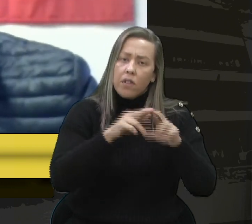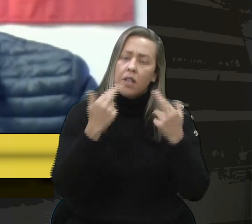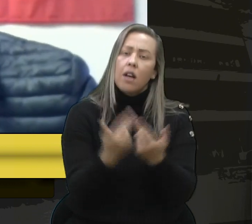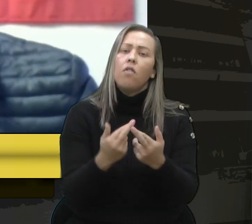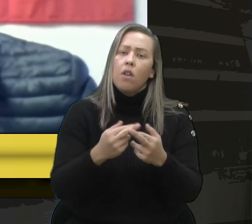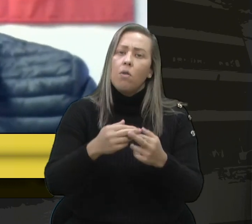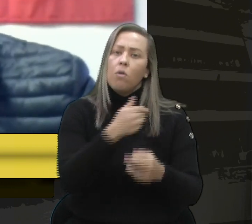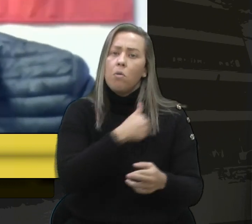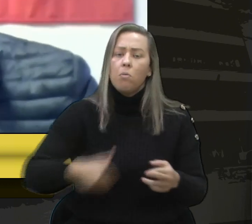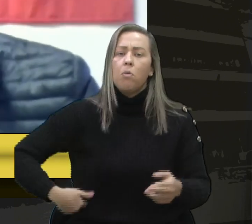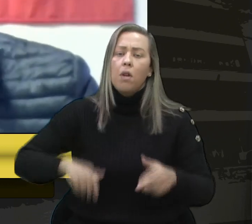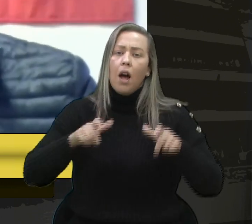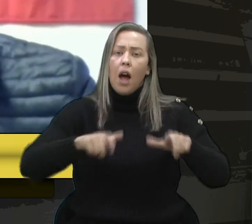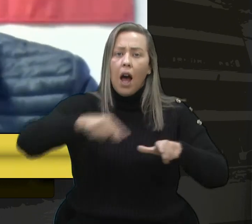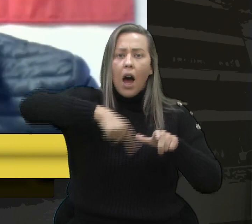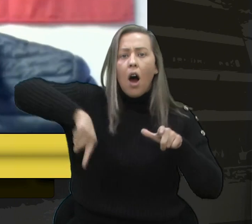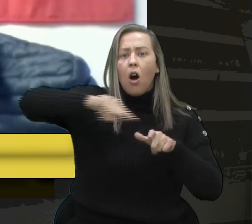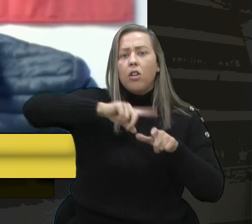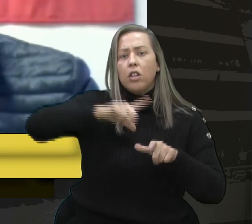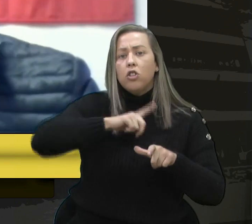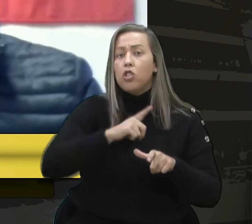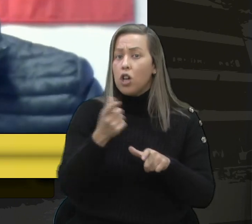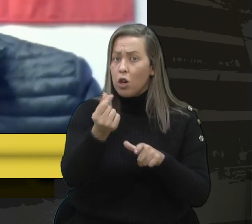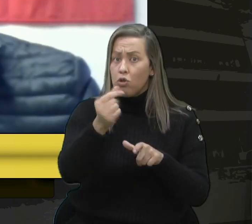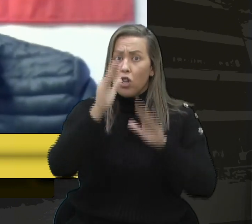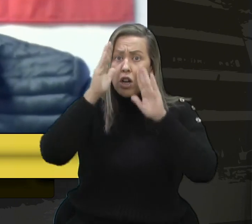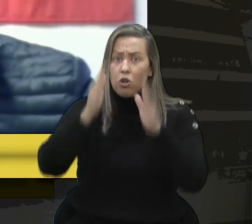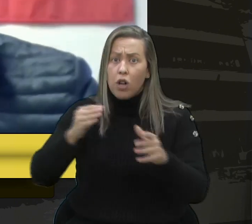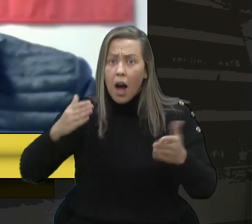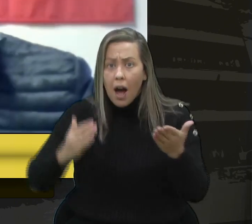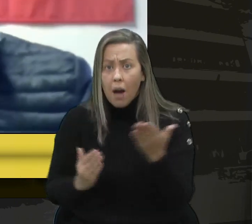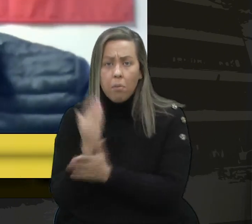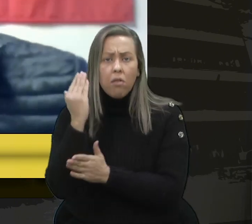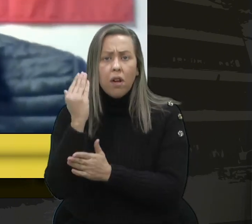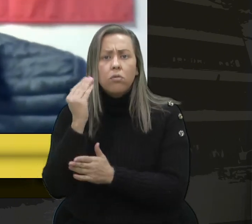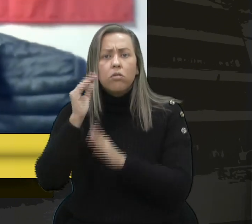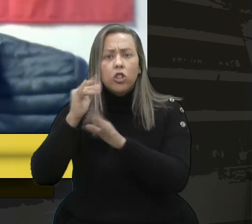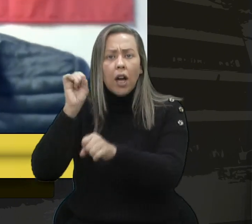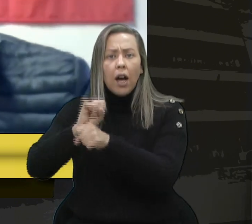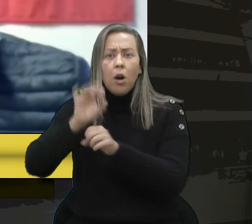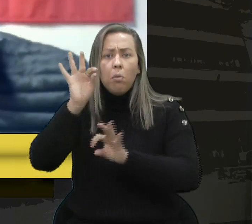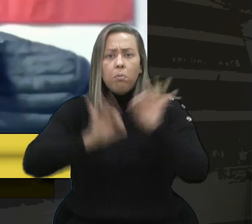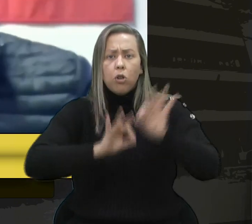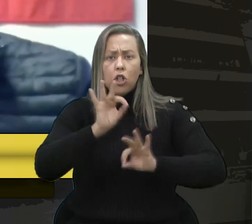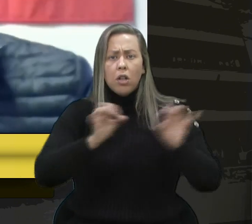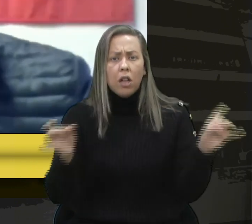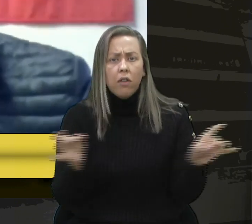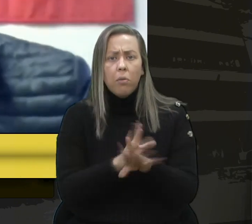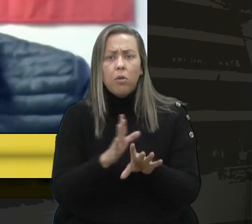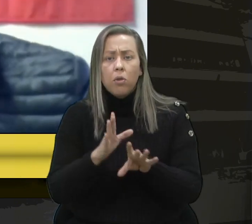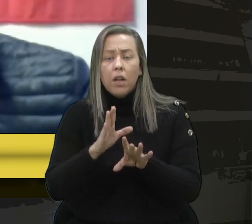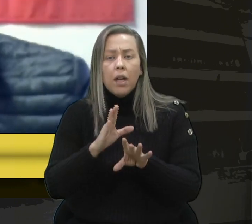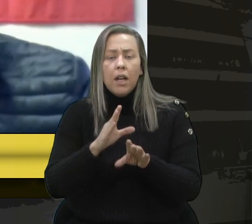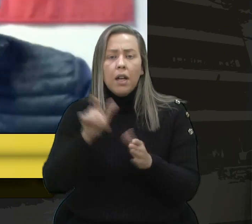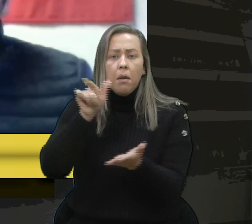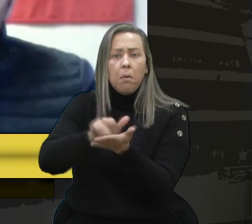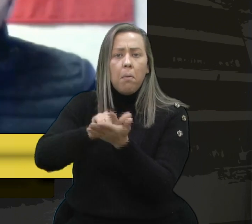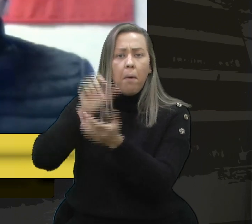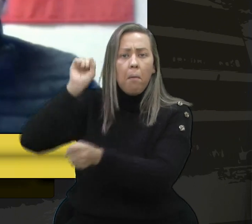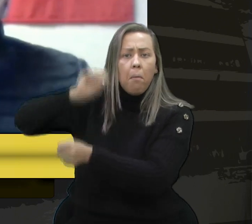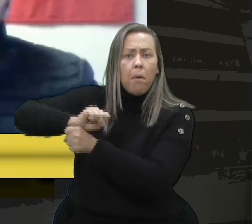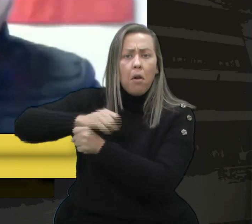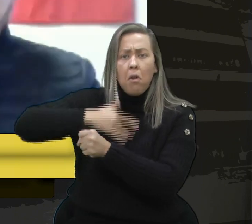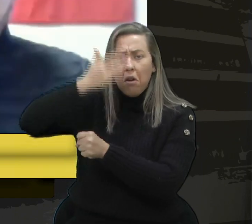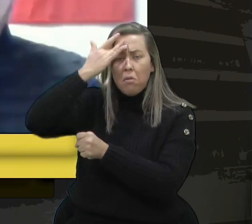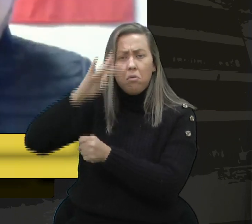relação a essa rótula que tinha o dinheiro já aprovado, já tinha o projeto e não saiu do papel. Não sei